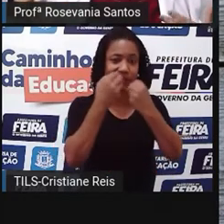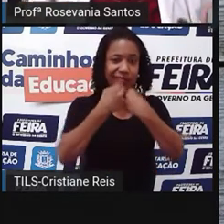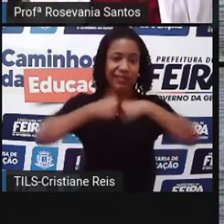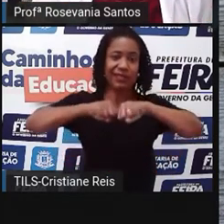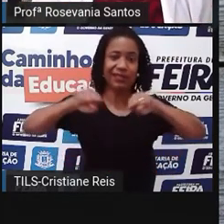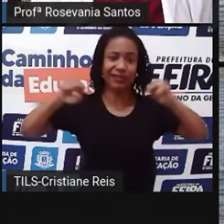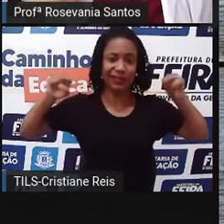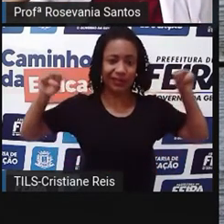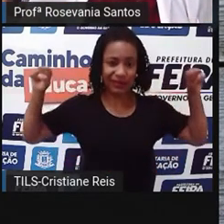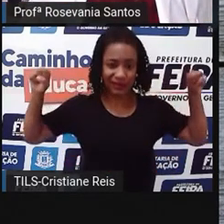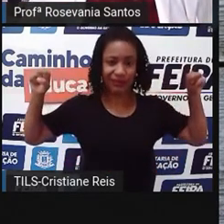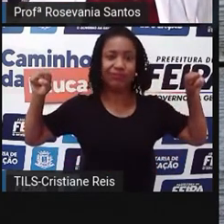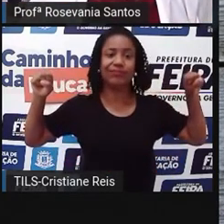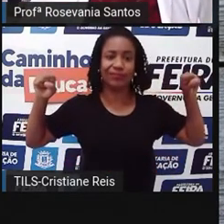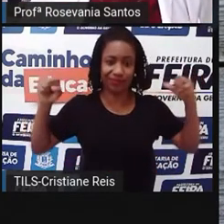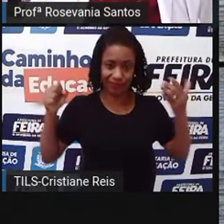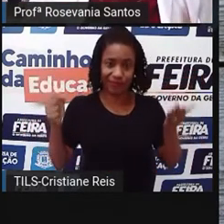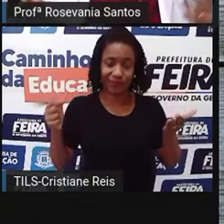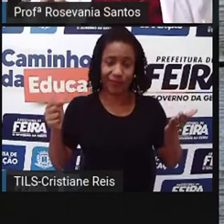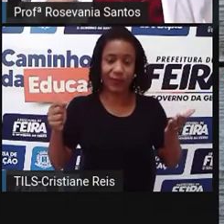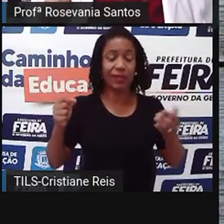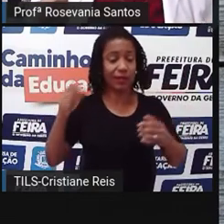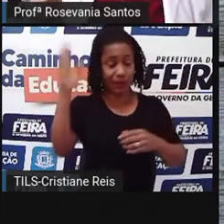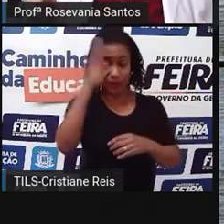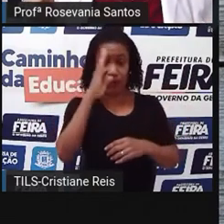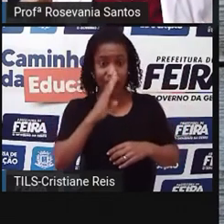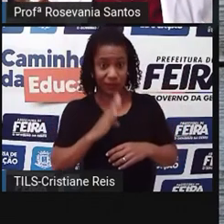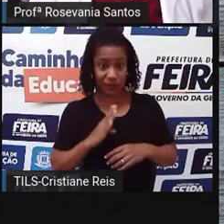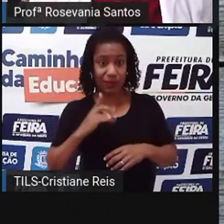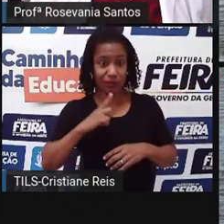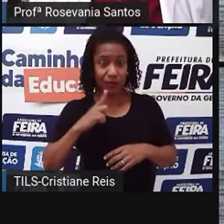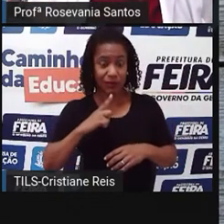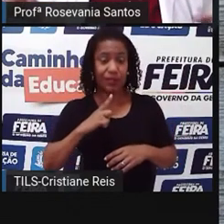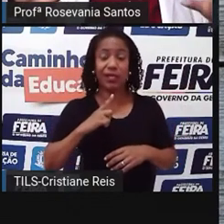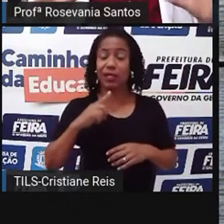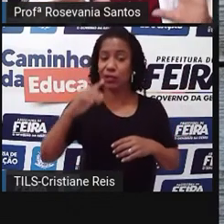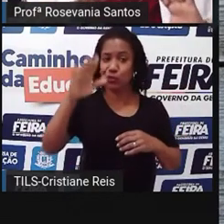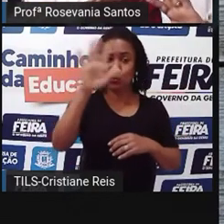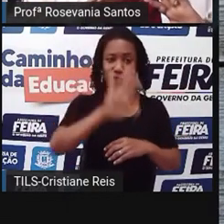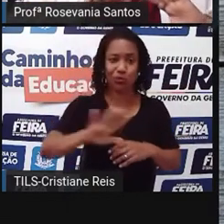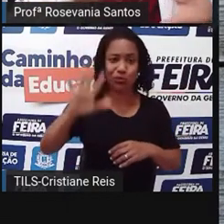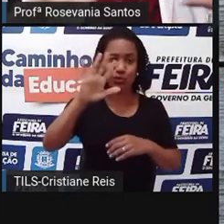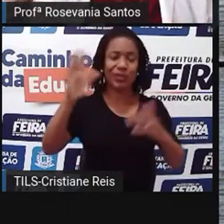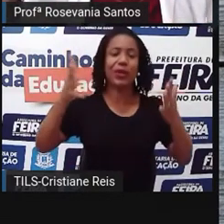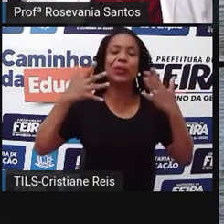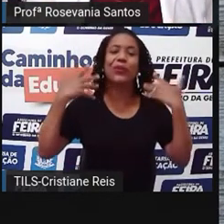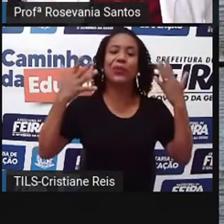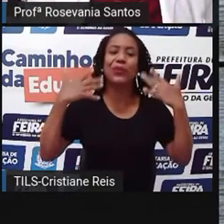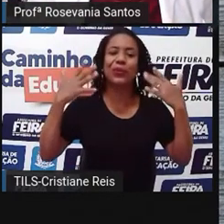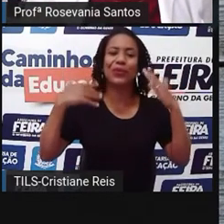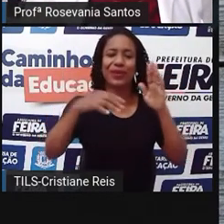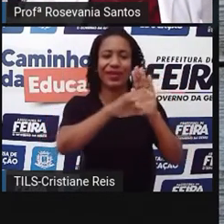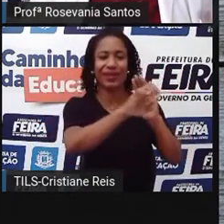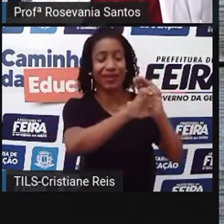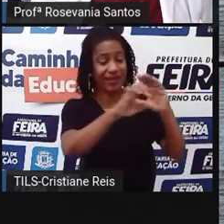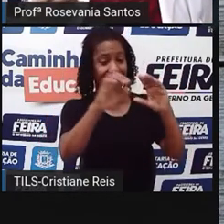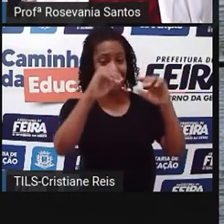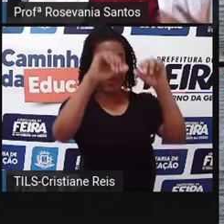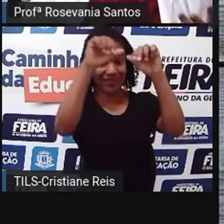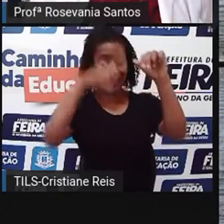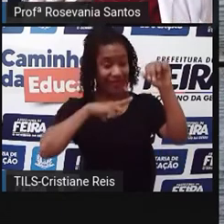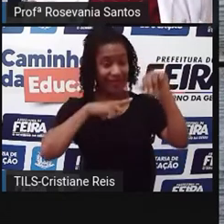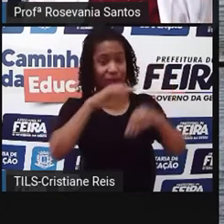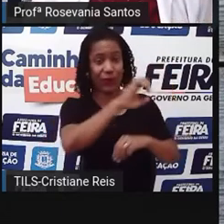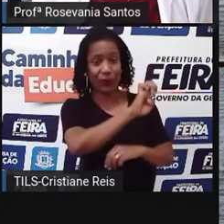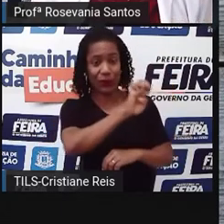duas zonas climáticas, a tropical e a subtropical, Então, nós temos desde as árvores de grande porte, como